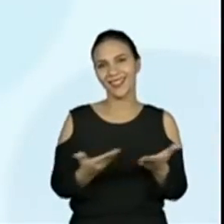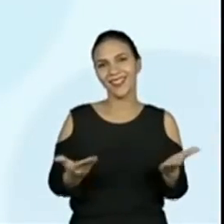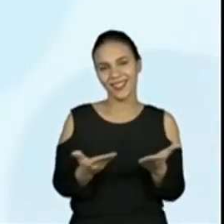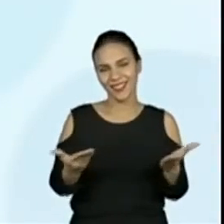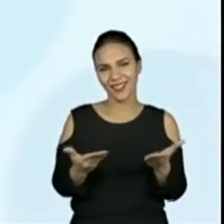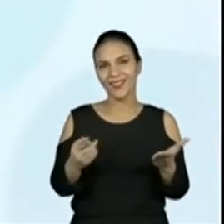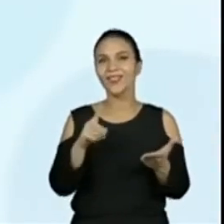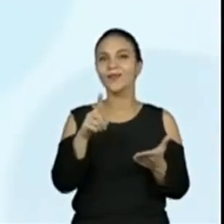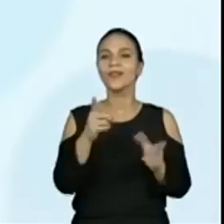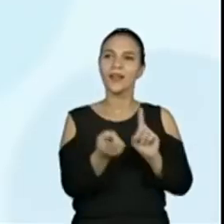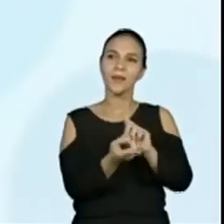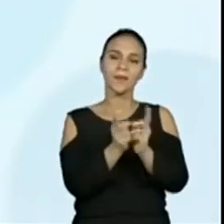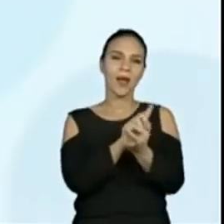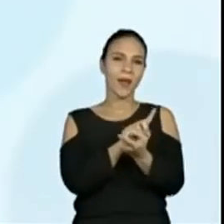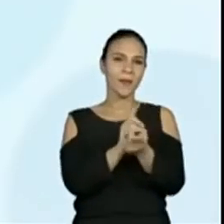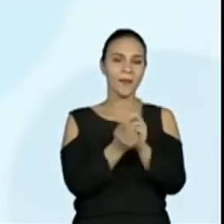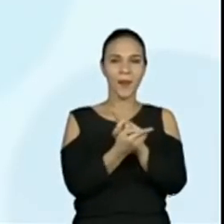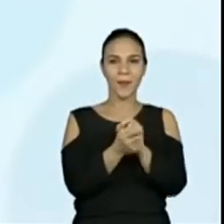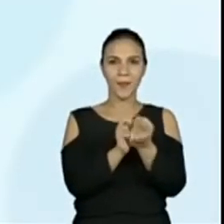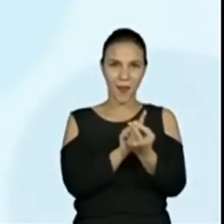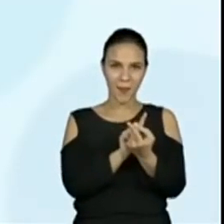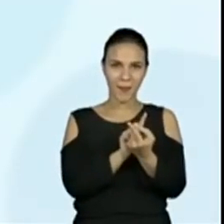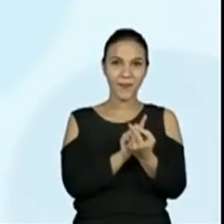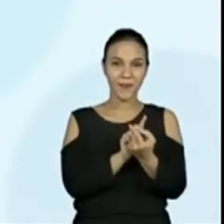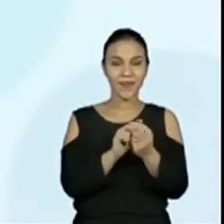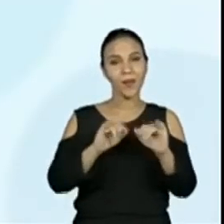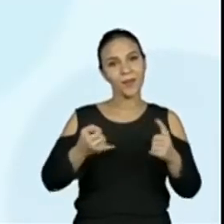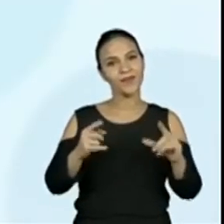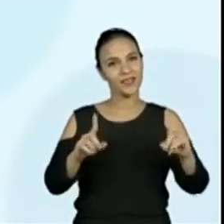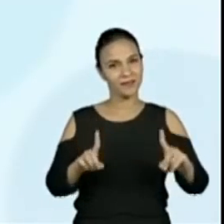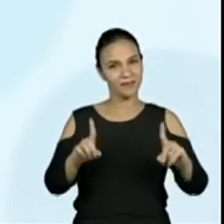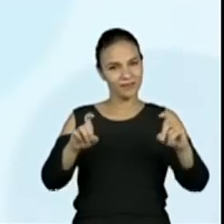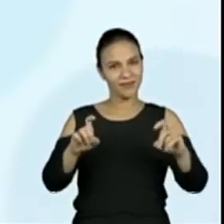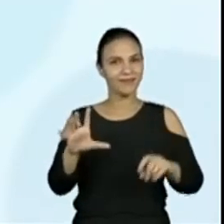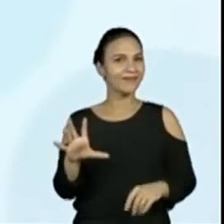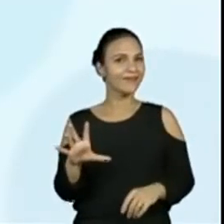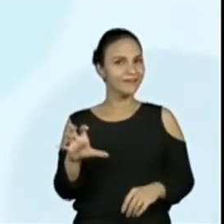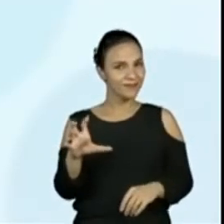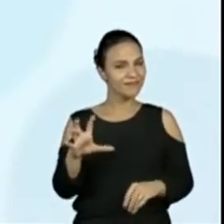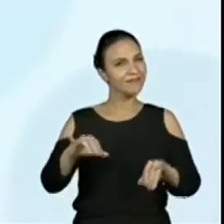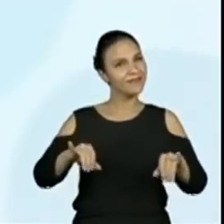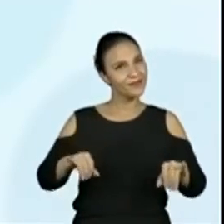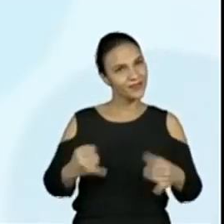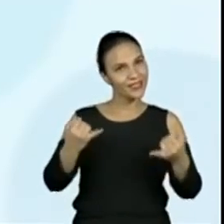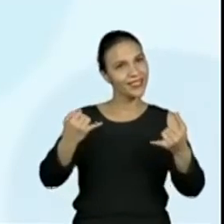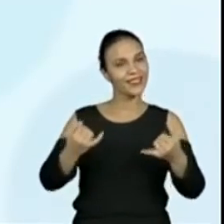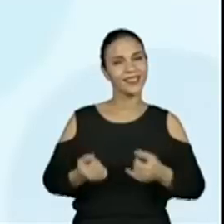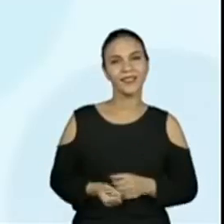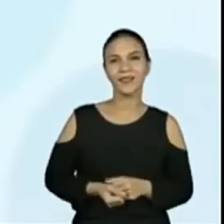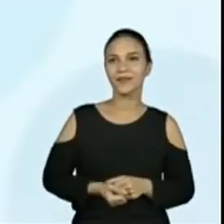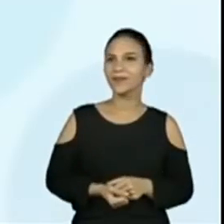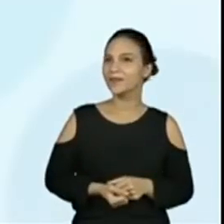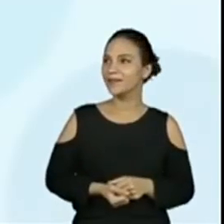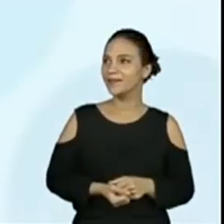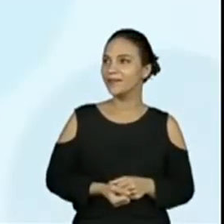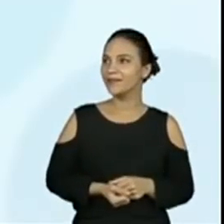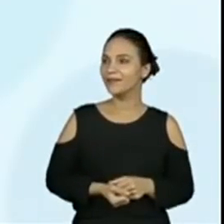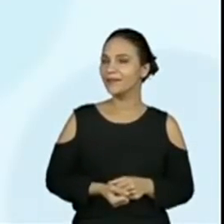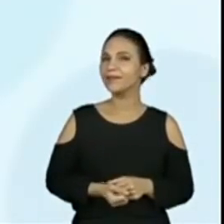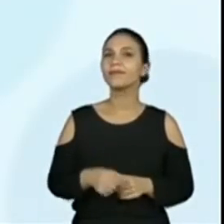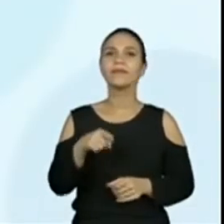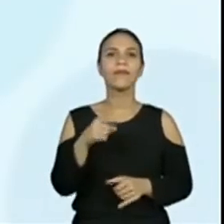operações contrárias. Agora é hora do print maroto. Vamos lá? Tirem um print. Essa só foi uma